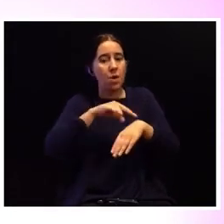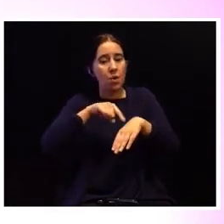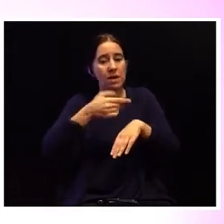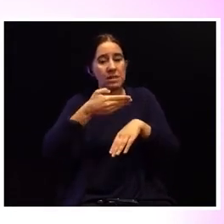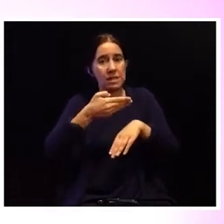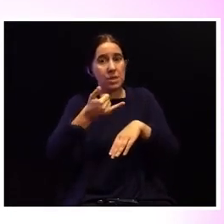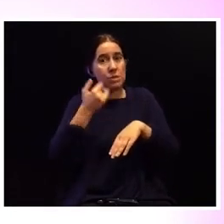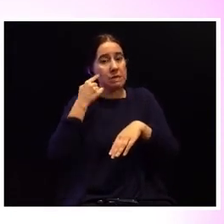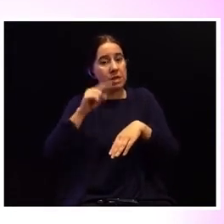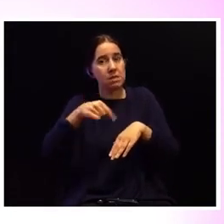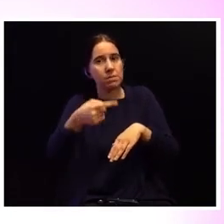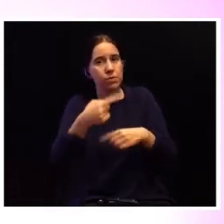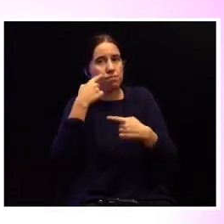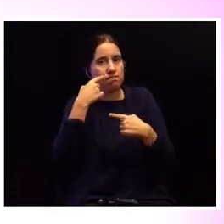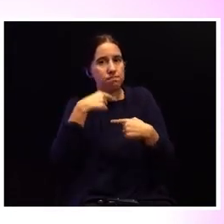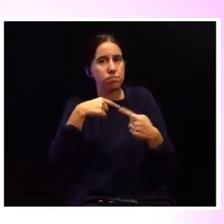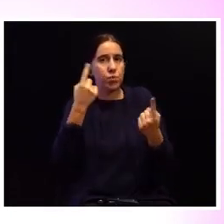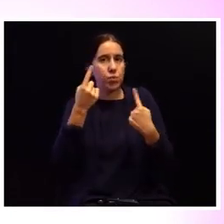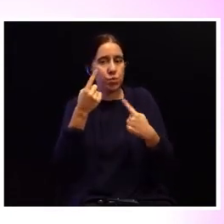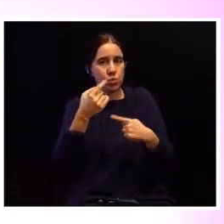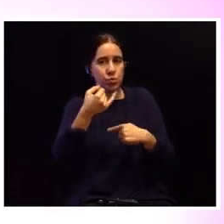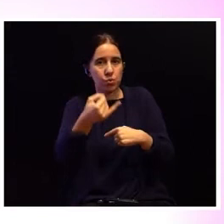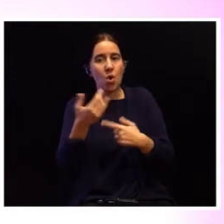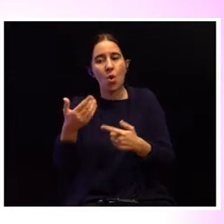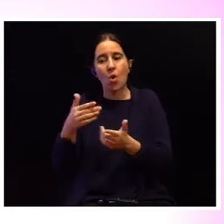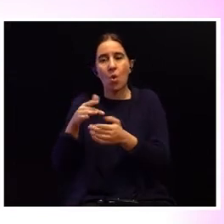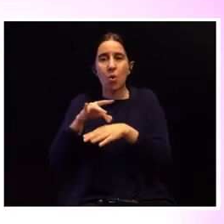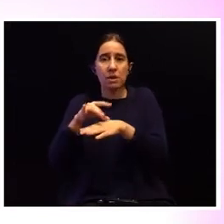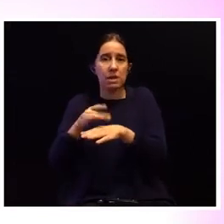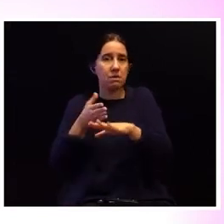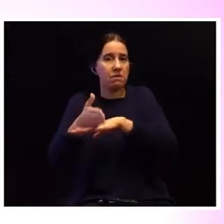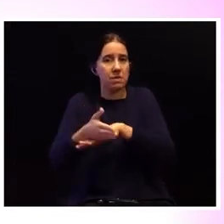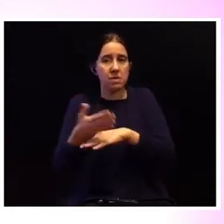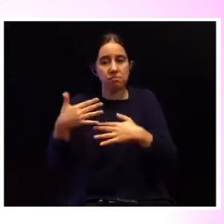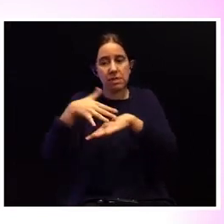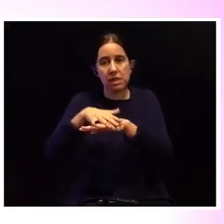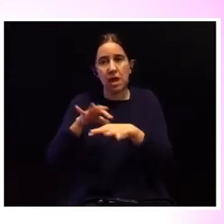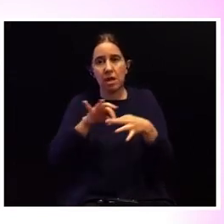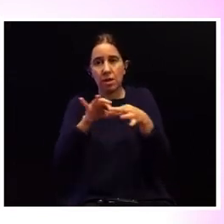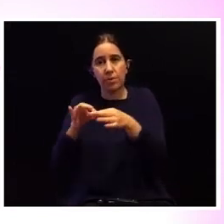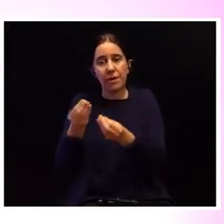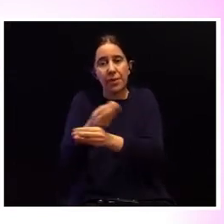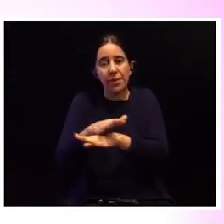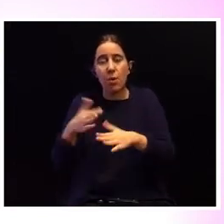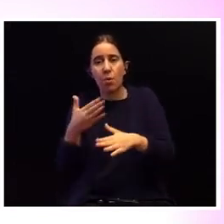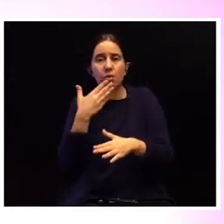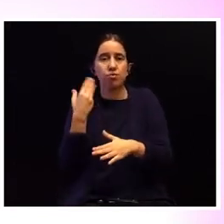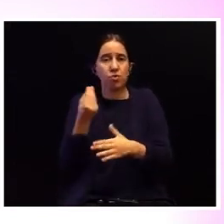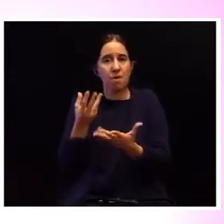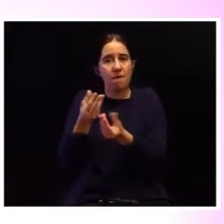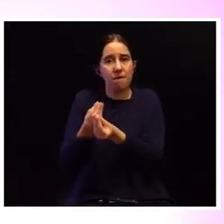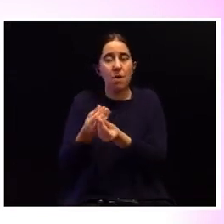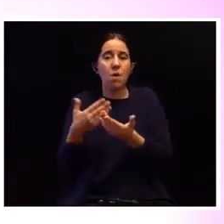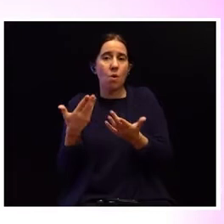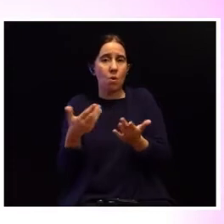subsequentes à apresentação de denúncia ou o guia de intervenção integrada junto de crianças ou jovens, ou